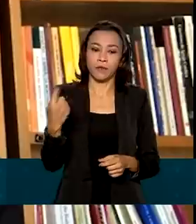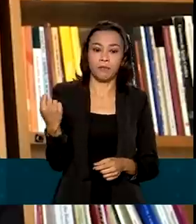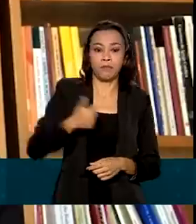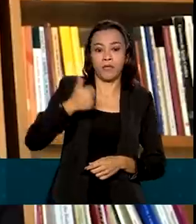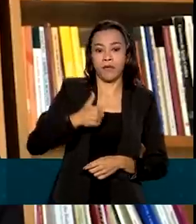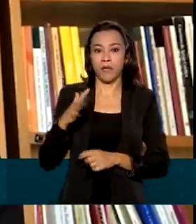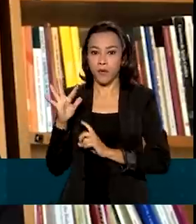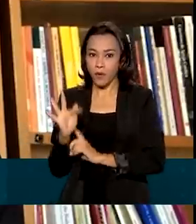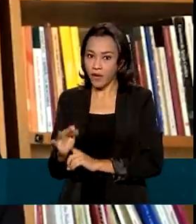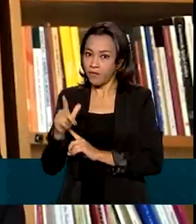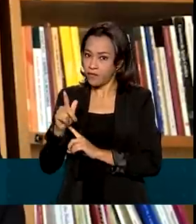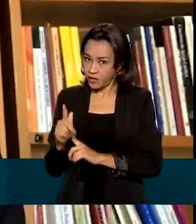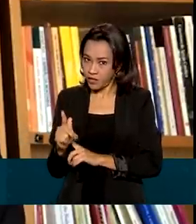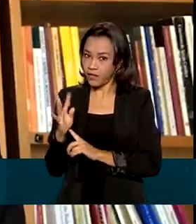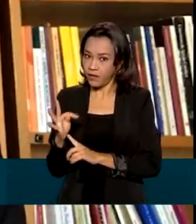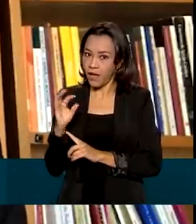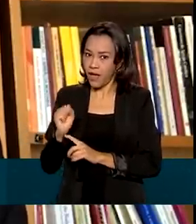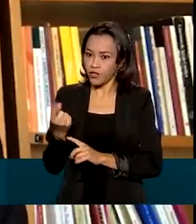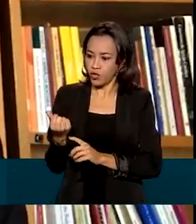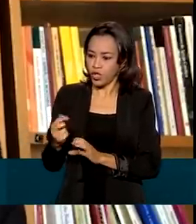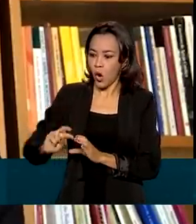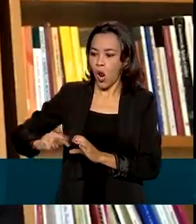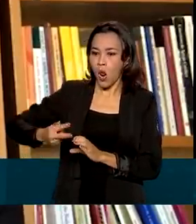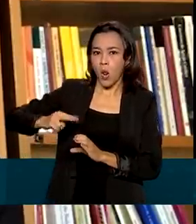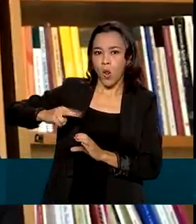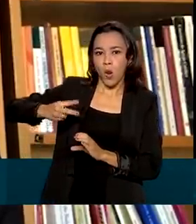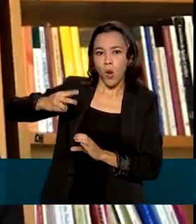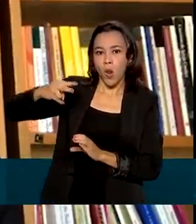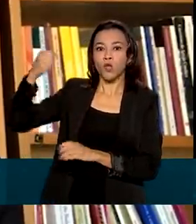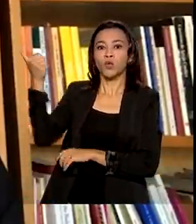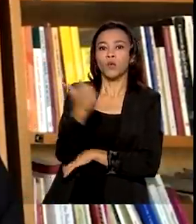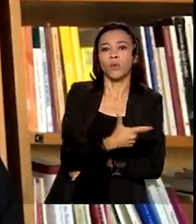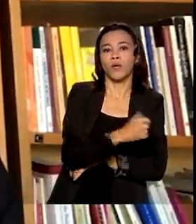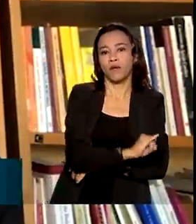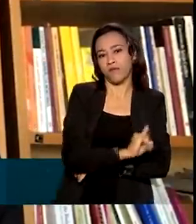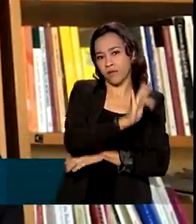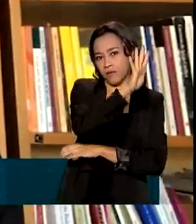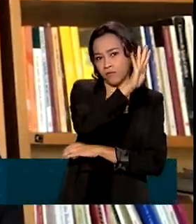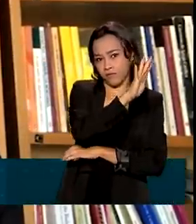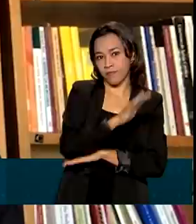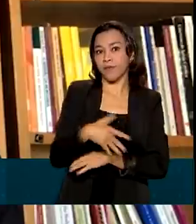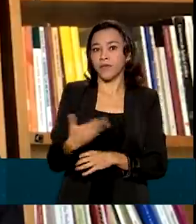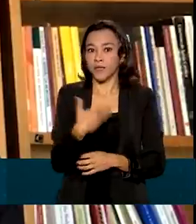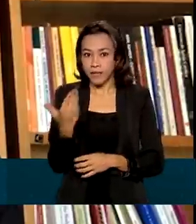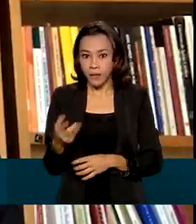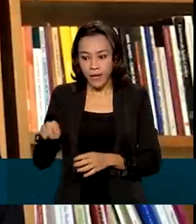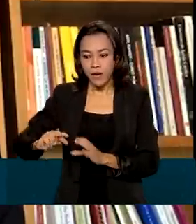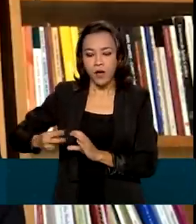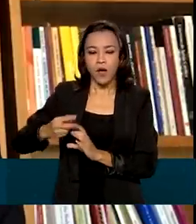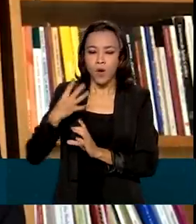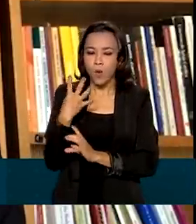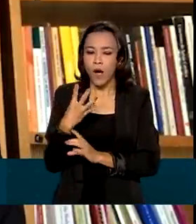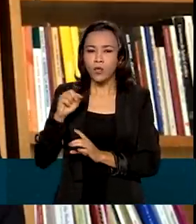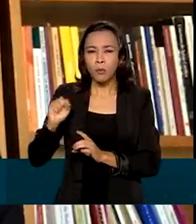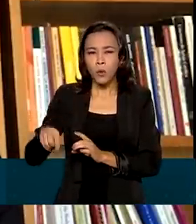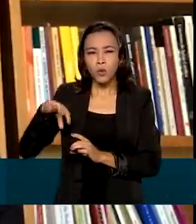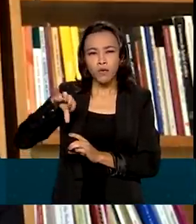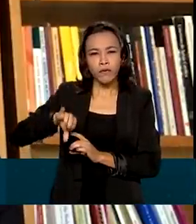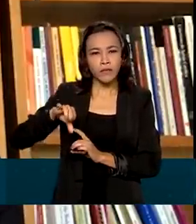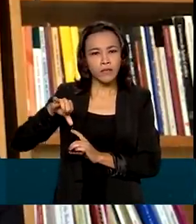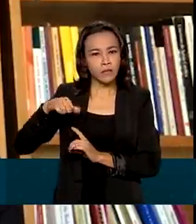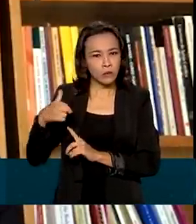Garantia rendeu mais que a inflação. Então, contra o IPCA de 4,52 de 2020, o fundo rendeu 4,92.